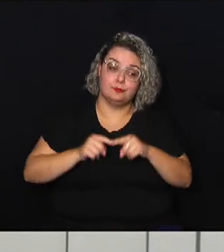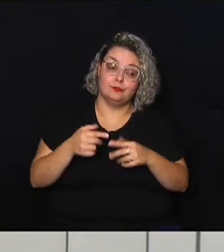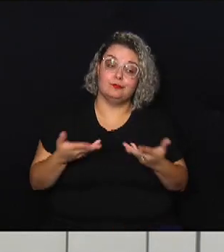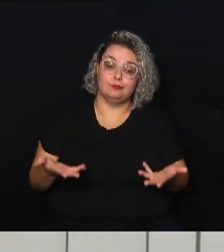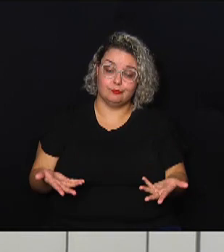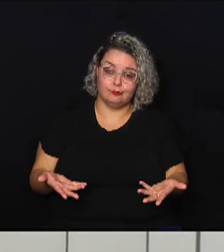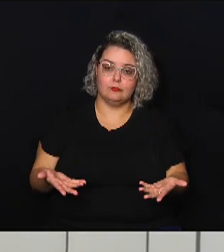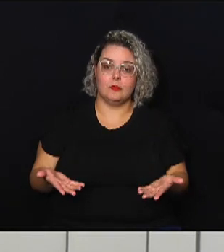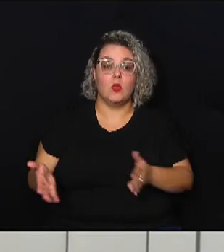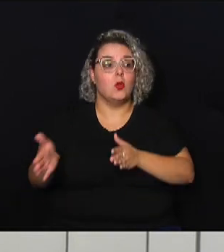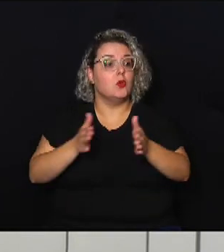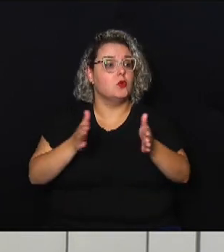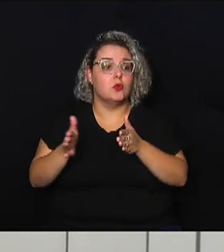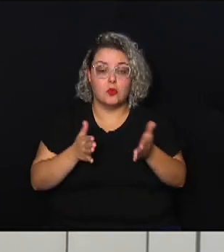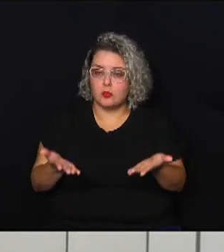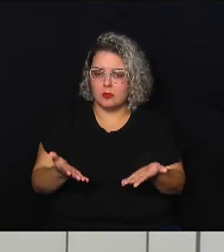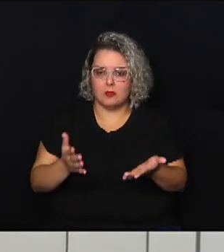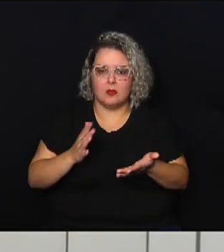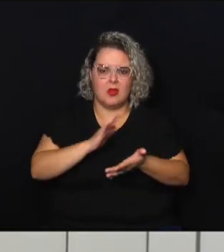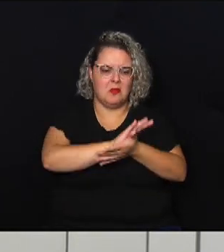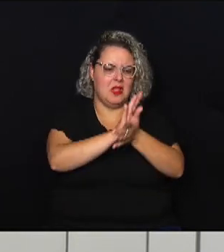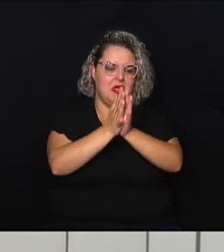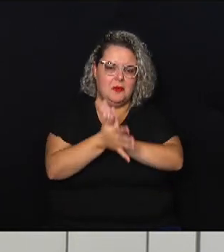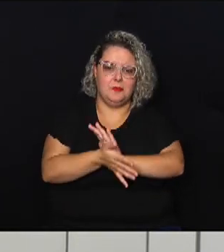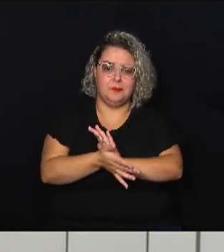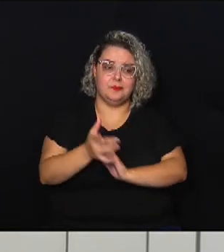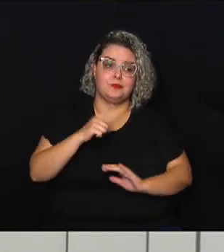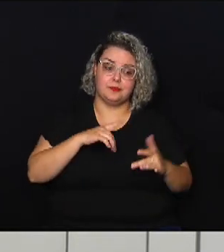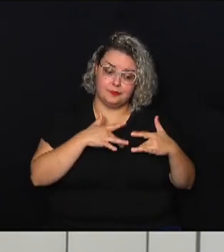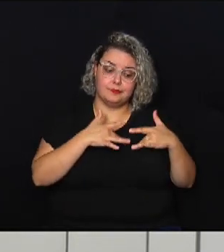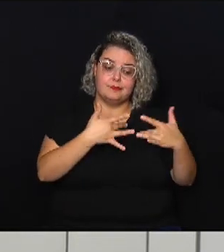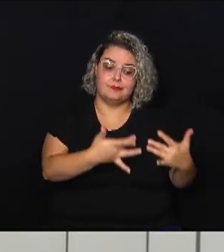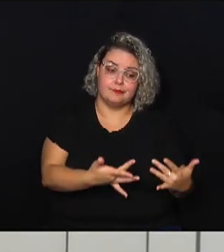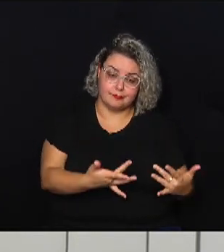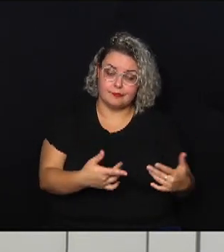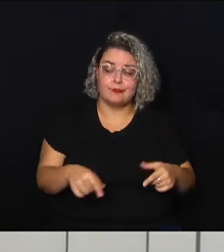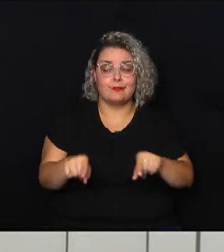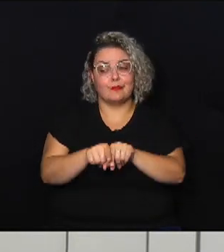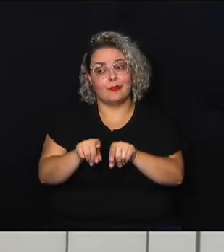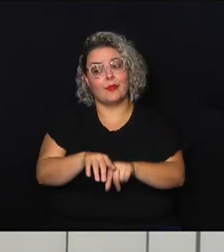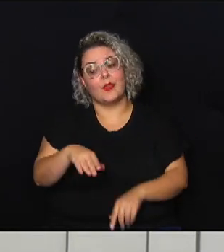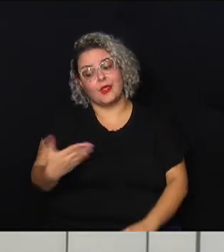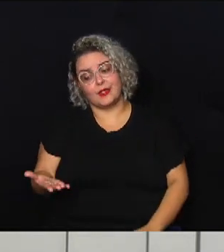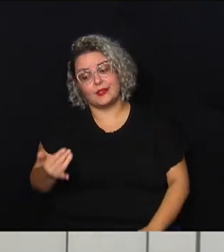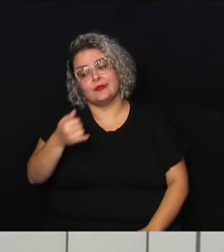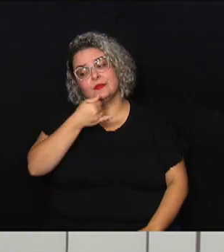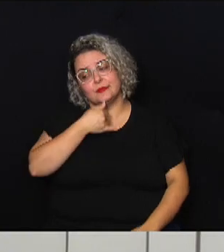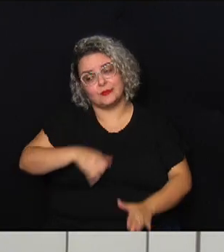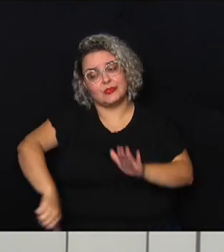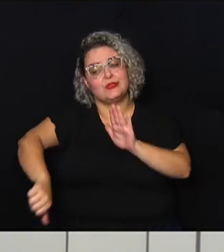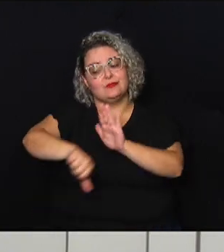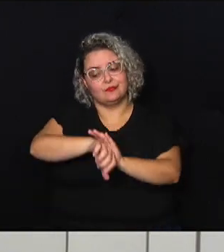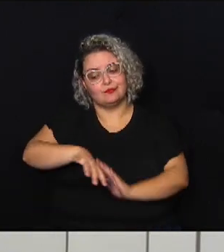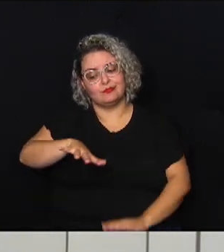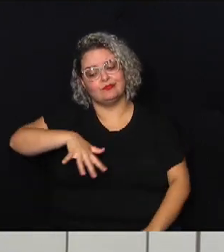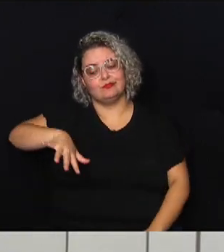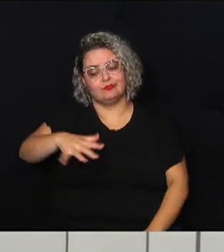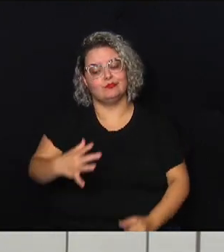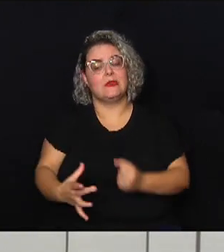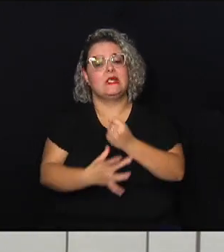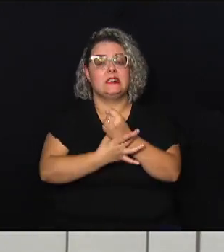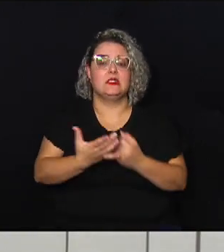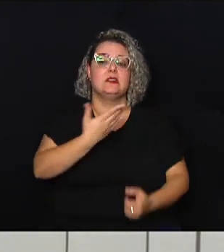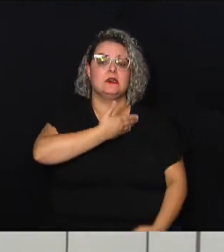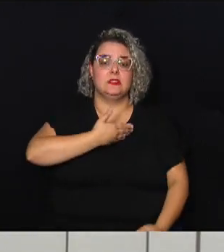numa situação de catástrofe de um lado a gente tem a solidariedade mas de outro infelizmente a gente tem essa questão da segurança pública